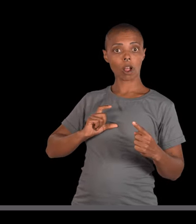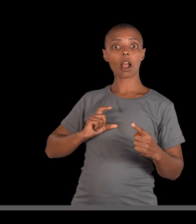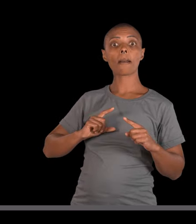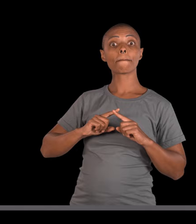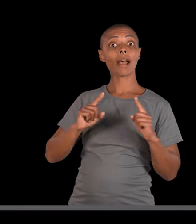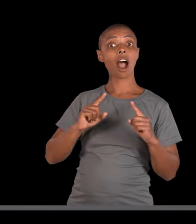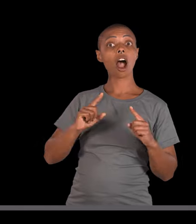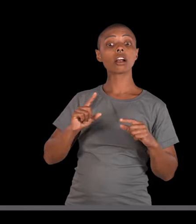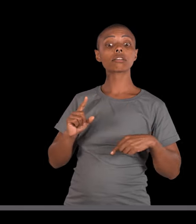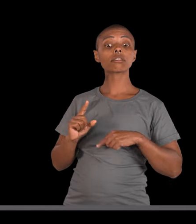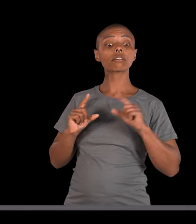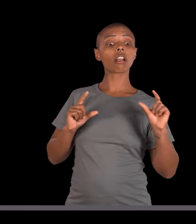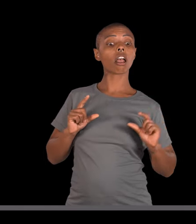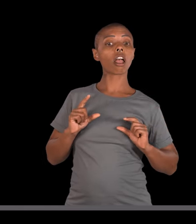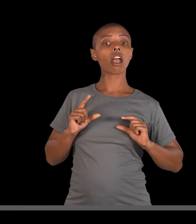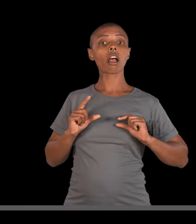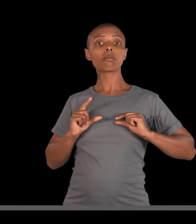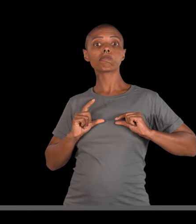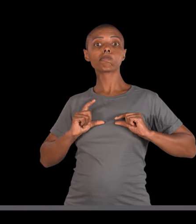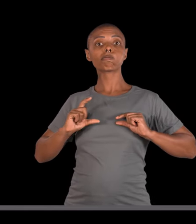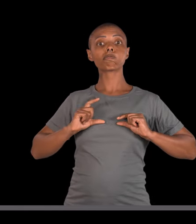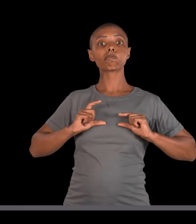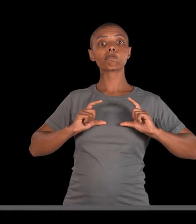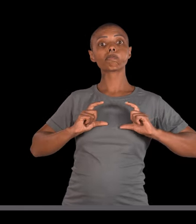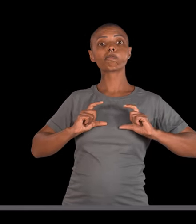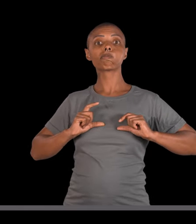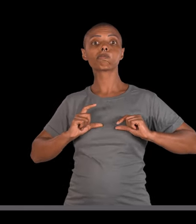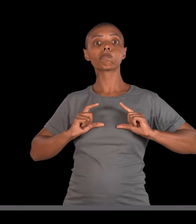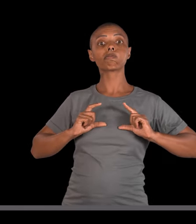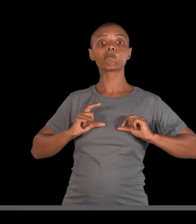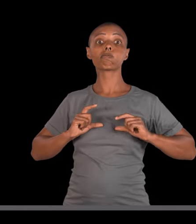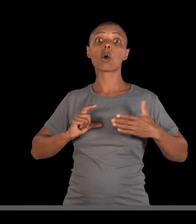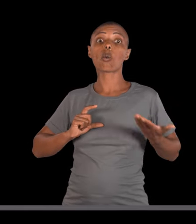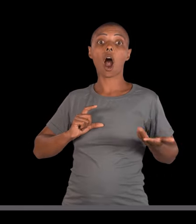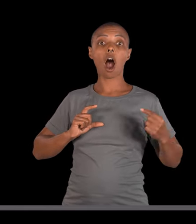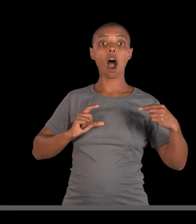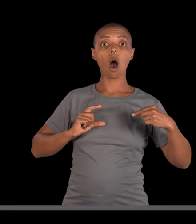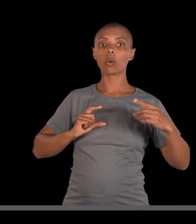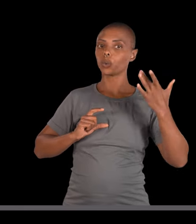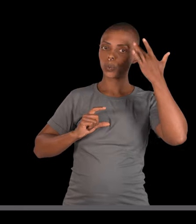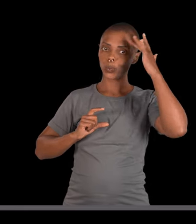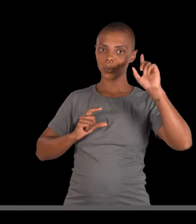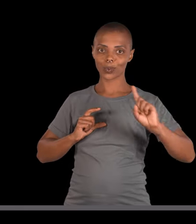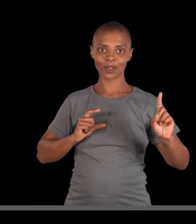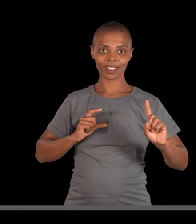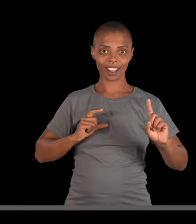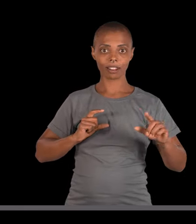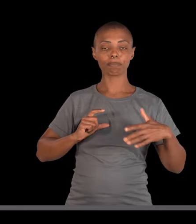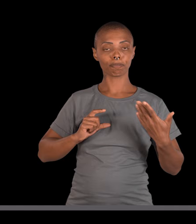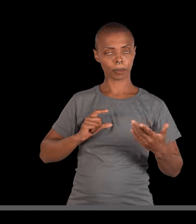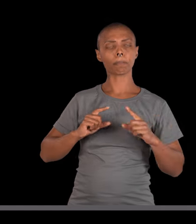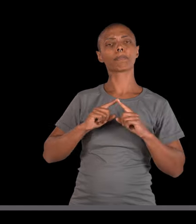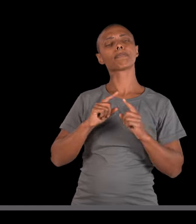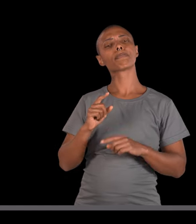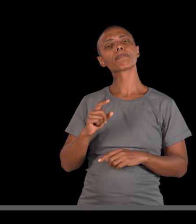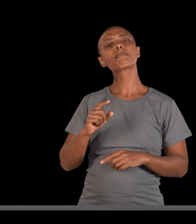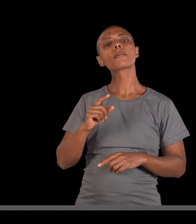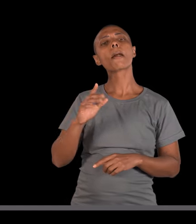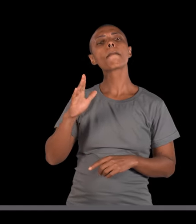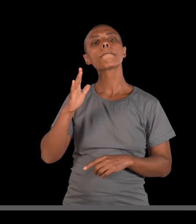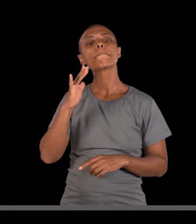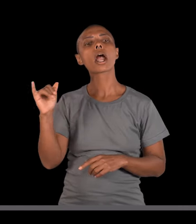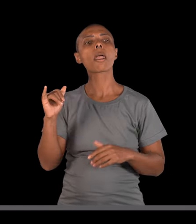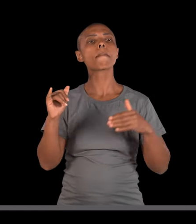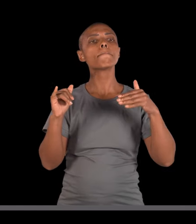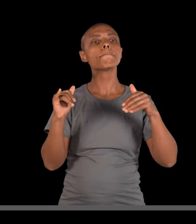Agora, eu só não sei se eles são Fzão, Fzão, ou Fzão, Fzinho. No caso dos pais, eu